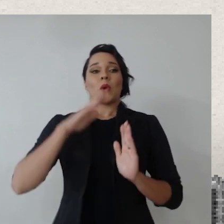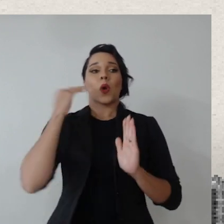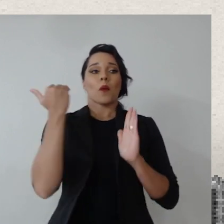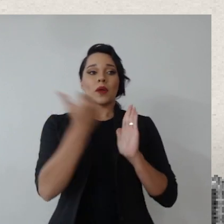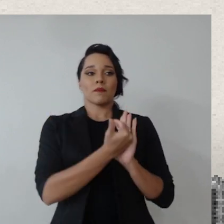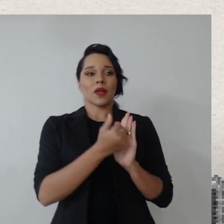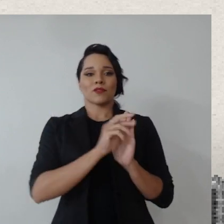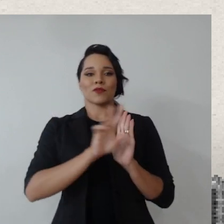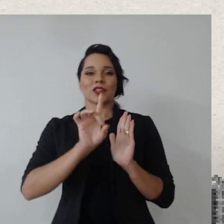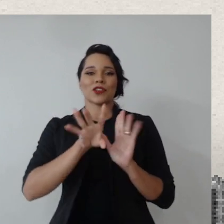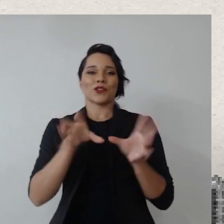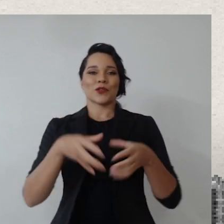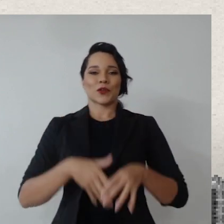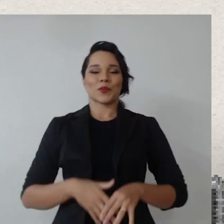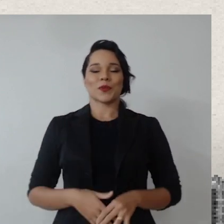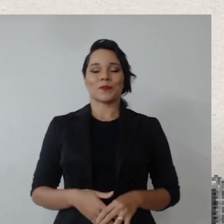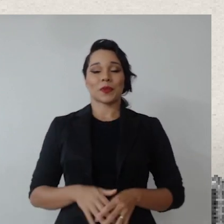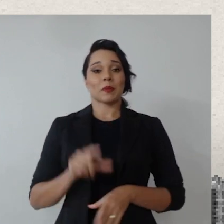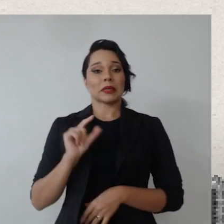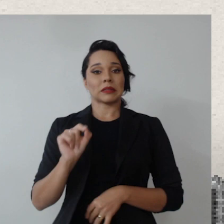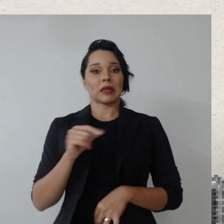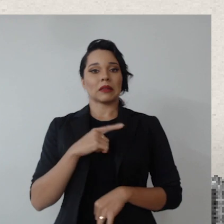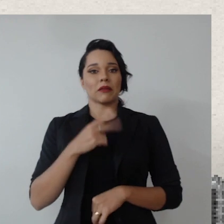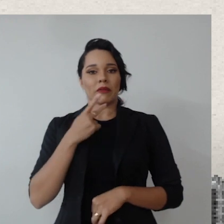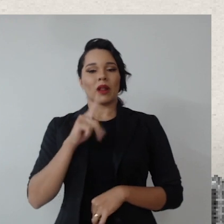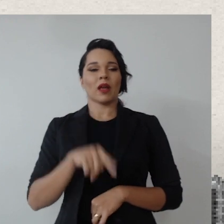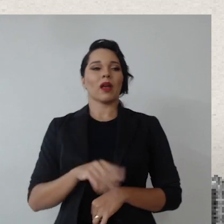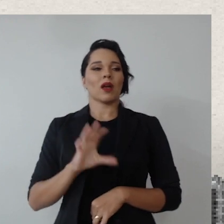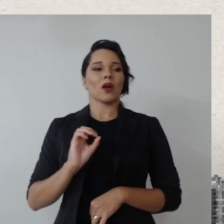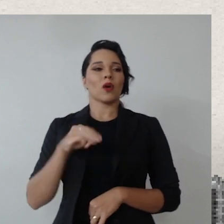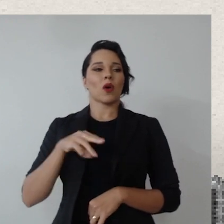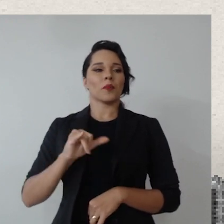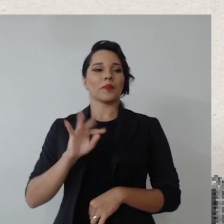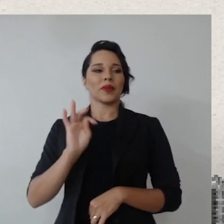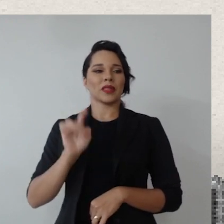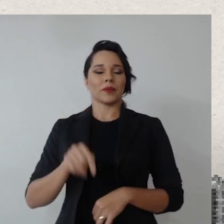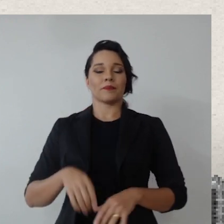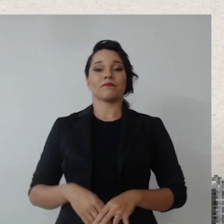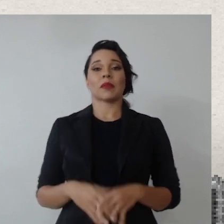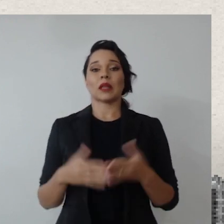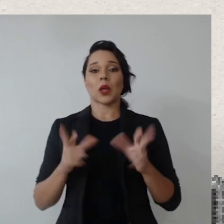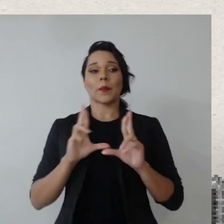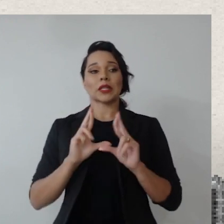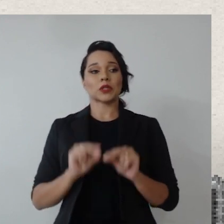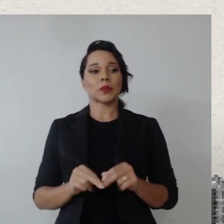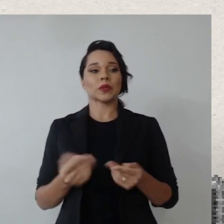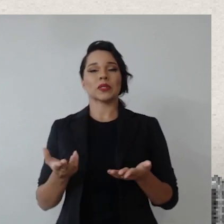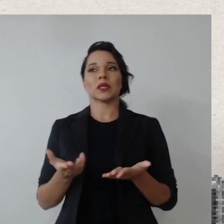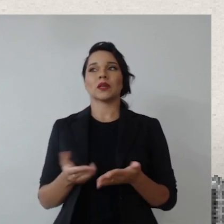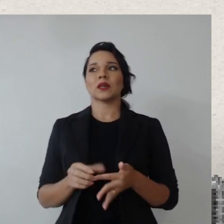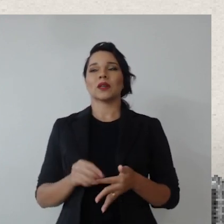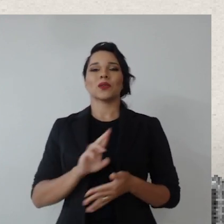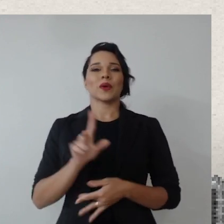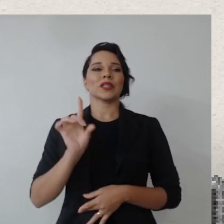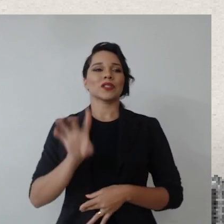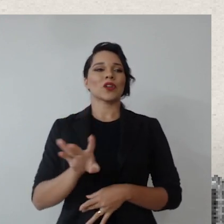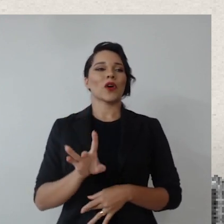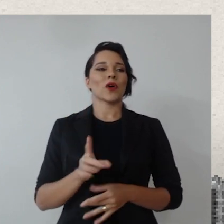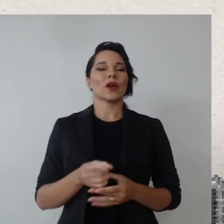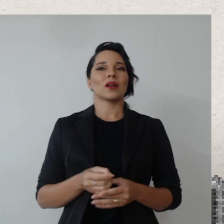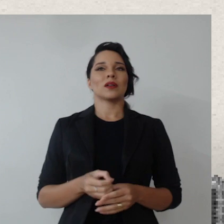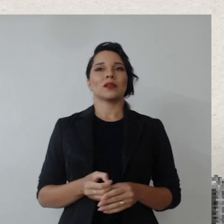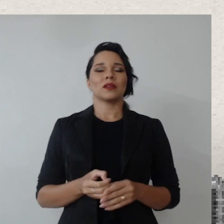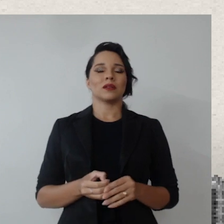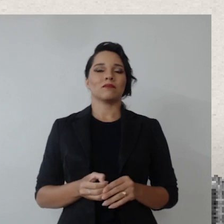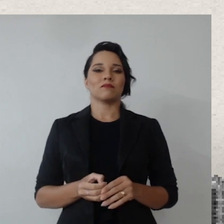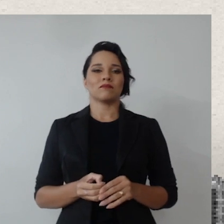cumprimento não é pelo comitê, mas quem presta conta é o comitê, aí fica, né, então assim, para reduzir o papel não basta uma